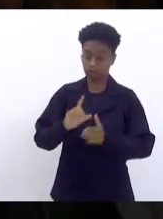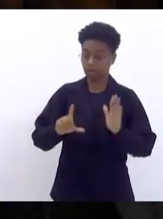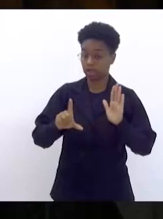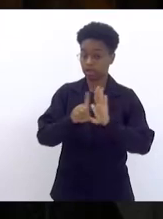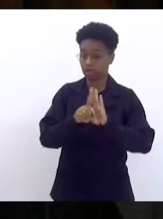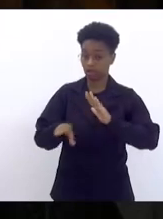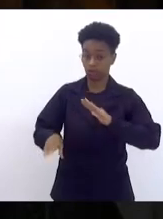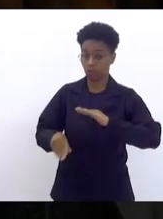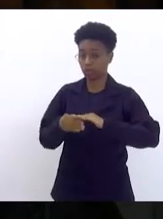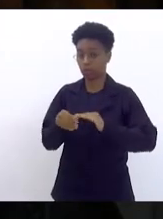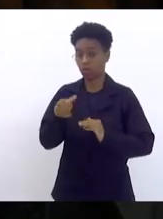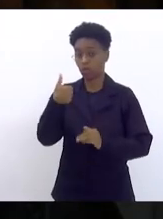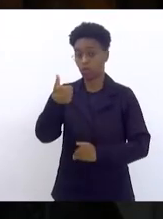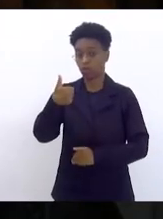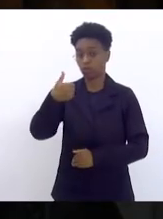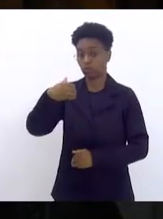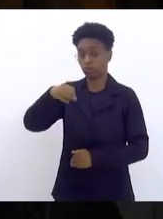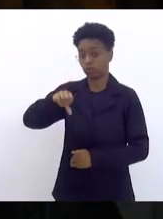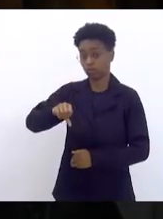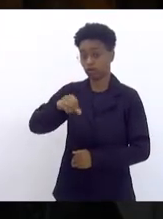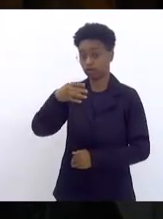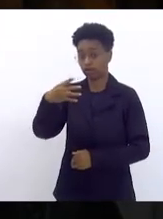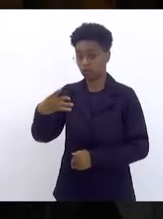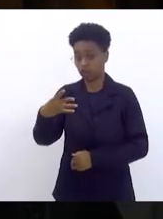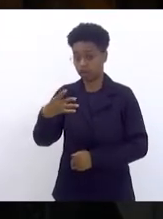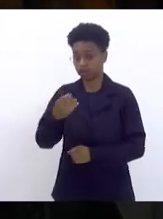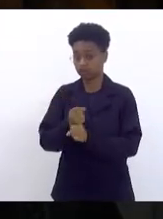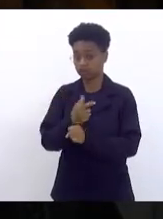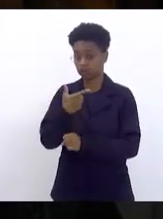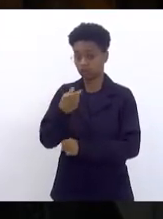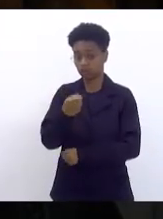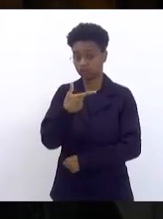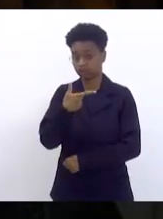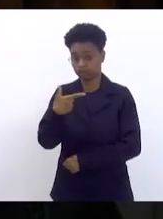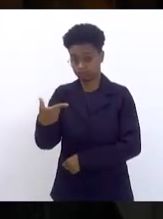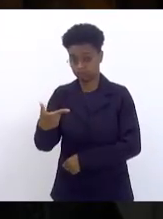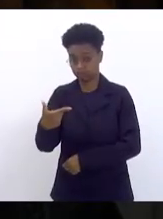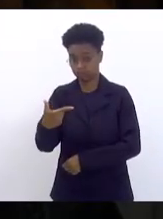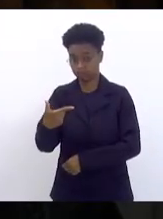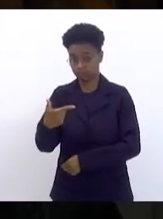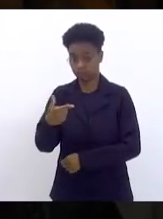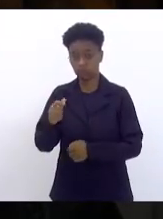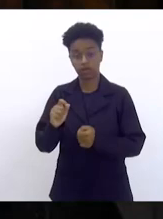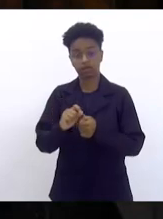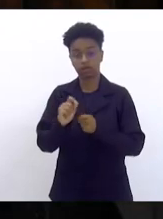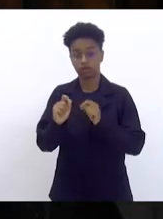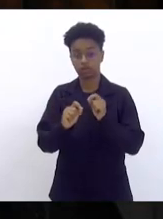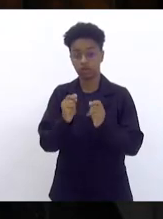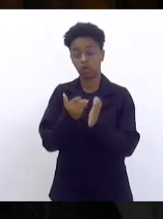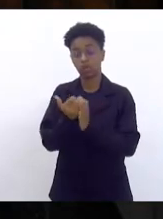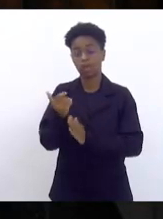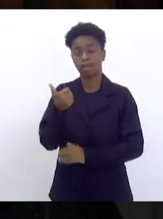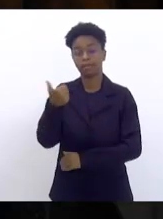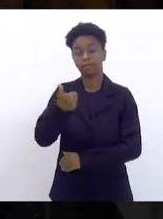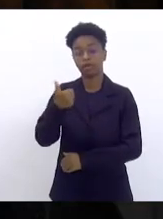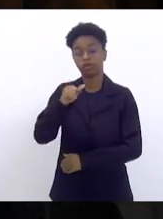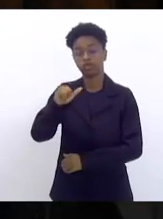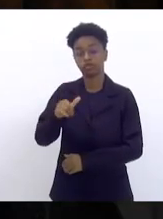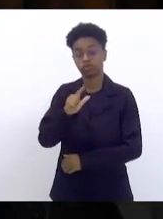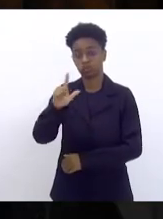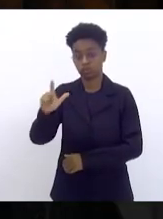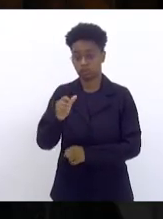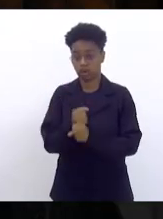194 de 22, que fez a partir de 1º de julho de